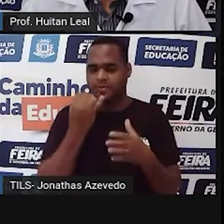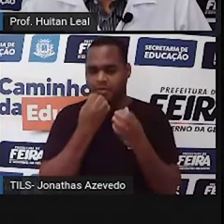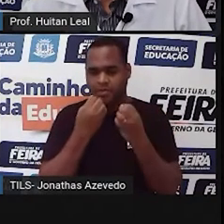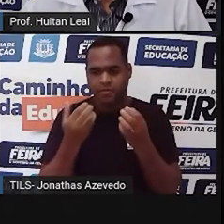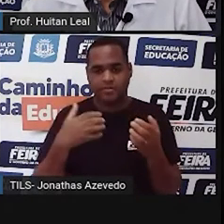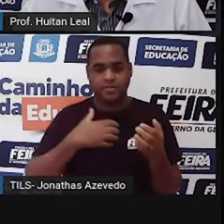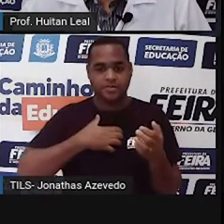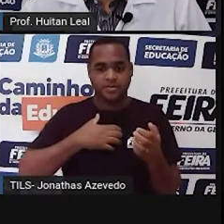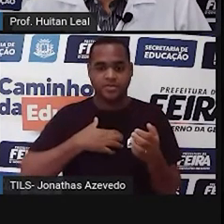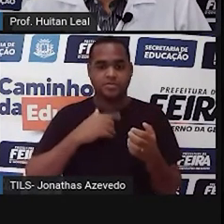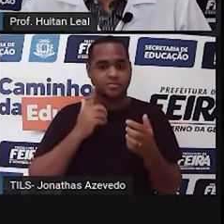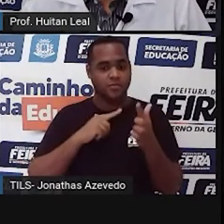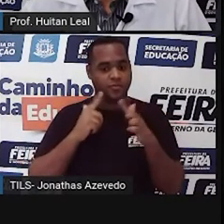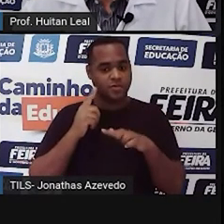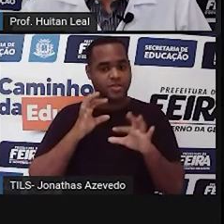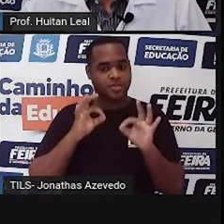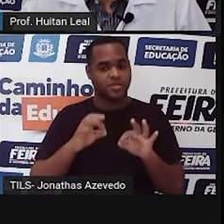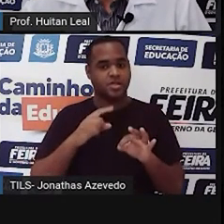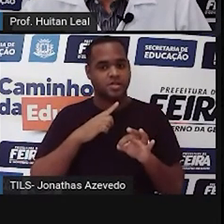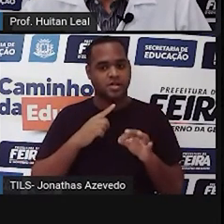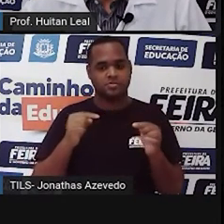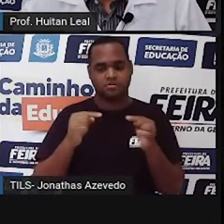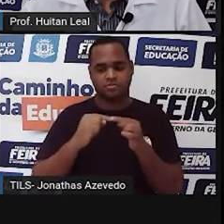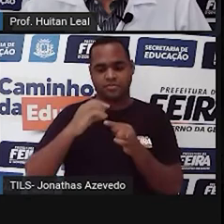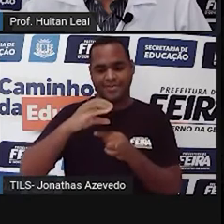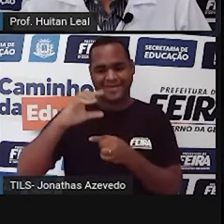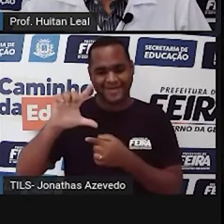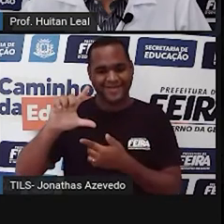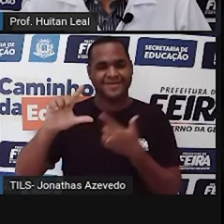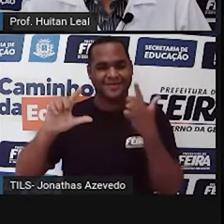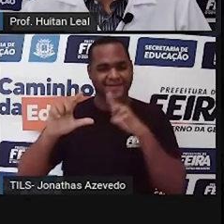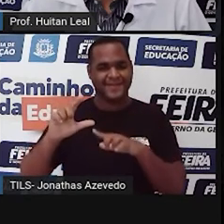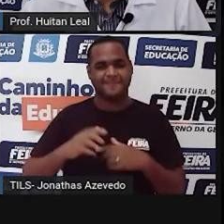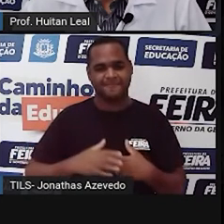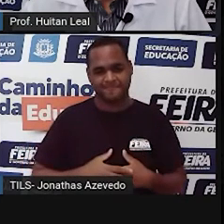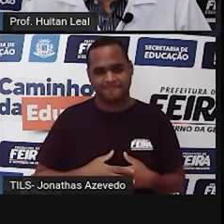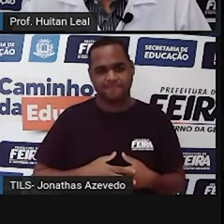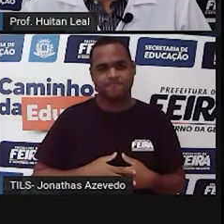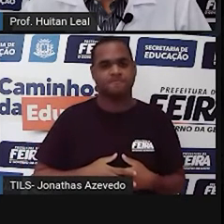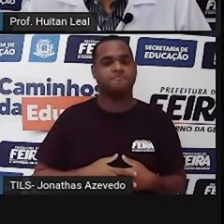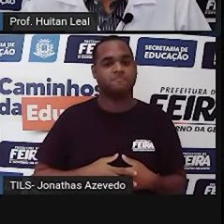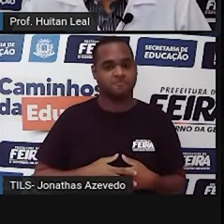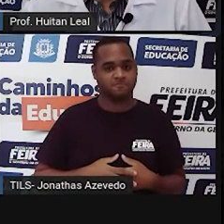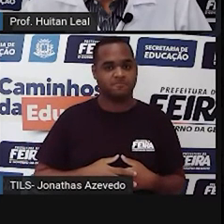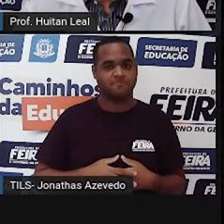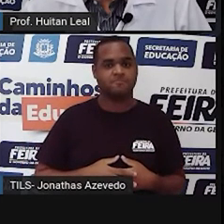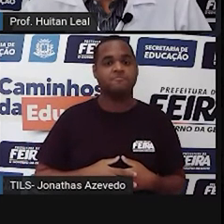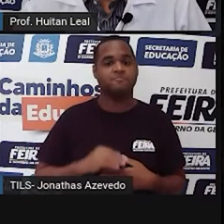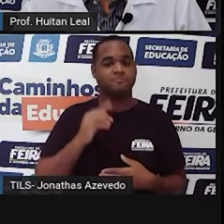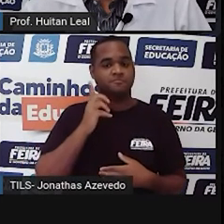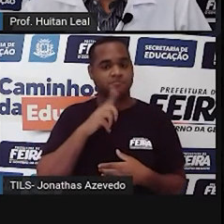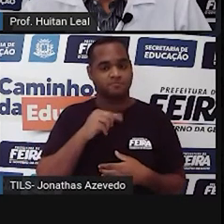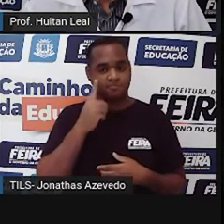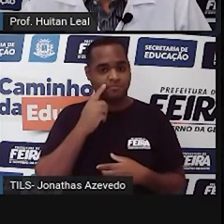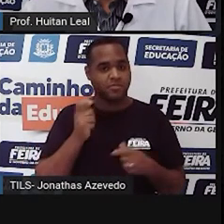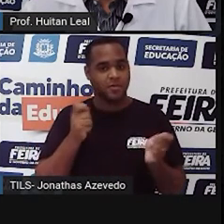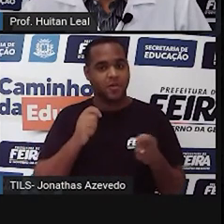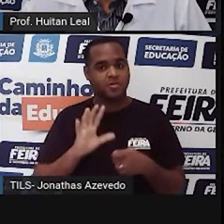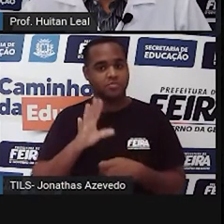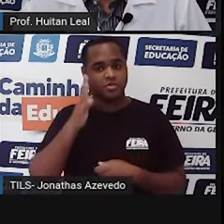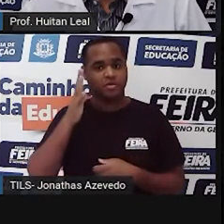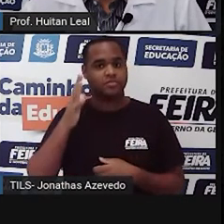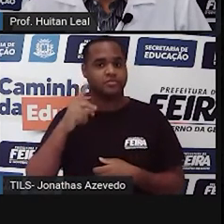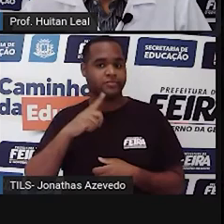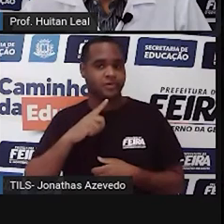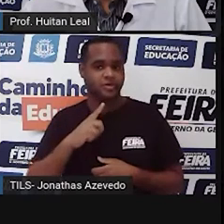dão sentido. E também elas têm sua classificação. As preposições podem ser essenciais, acidentais, e também